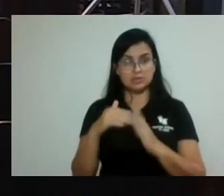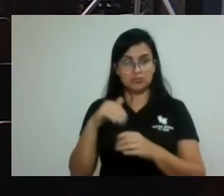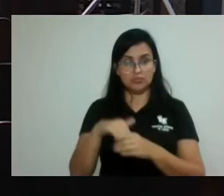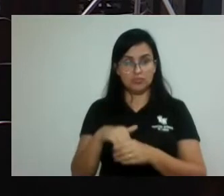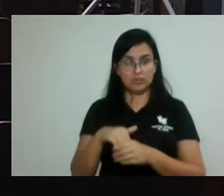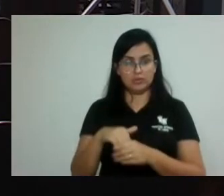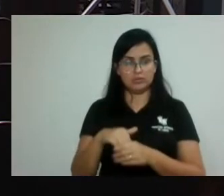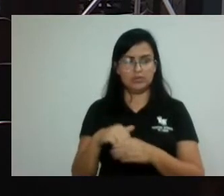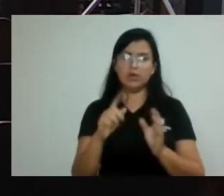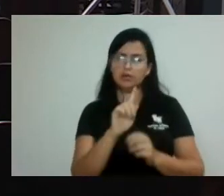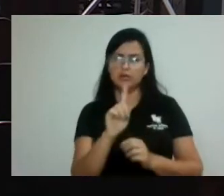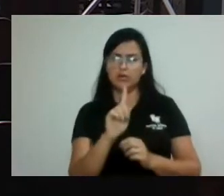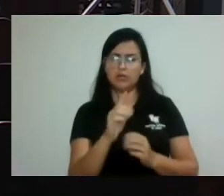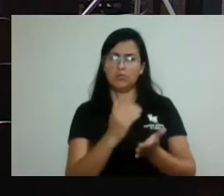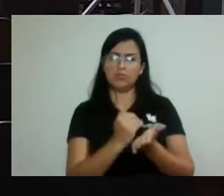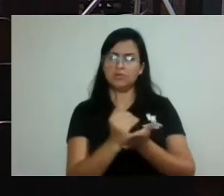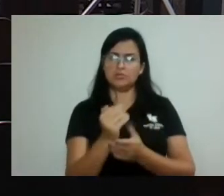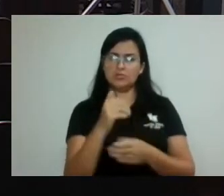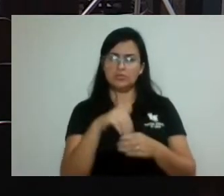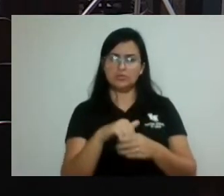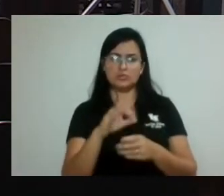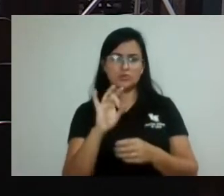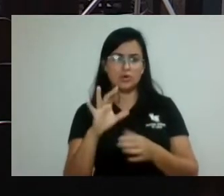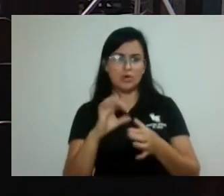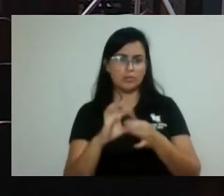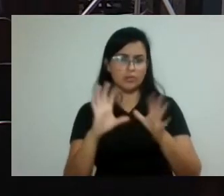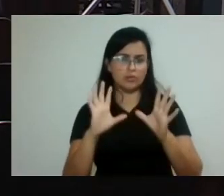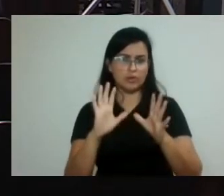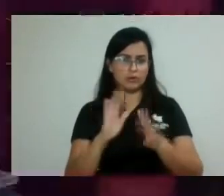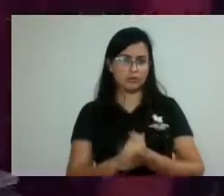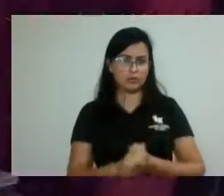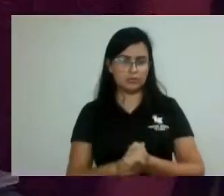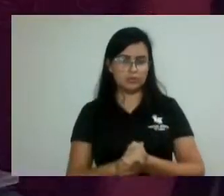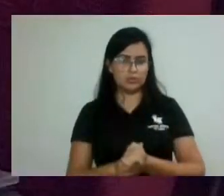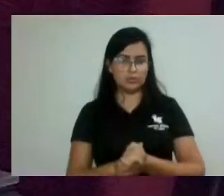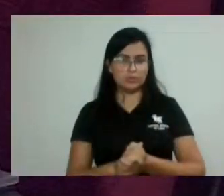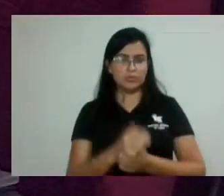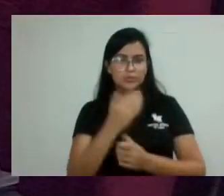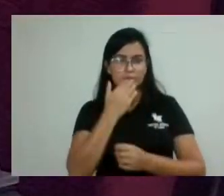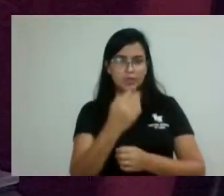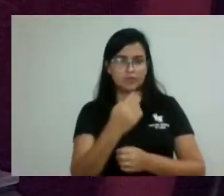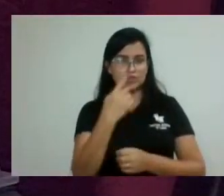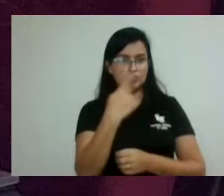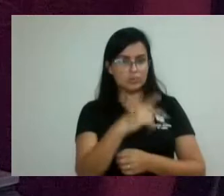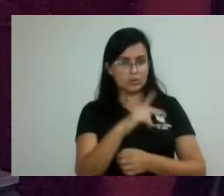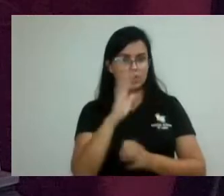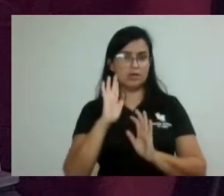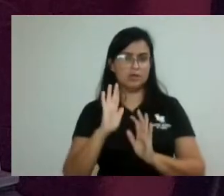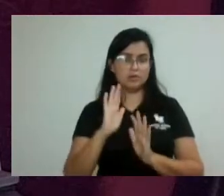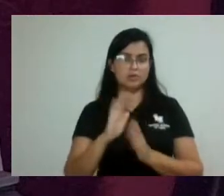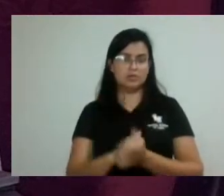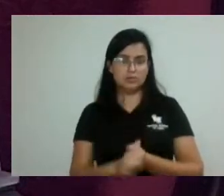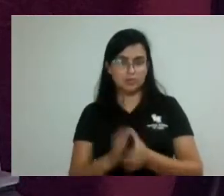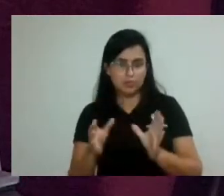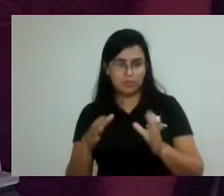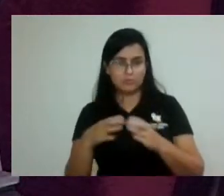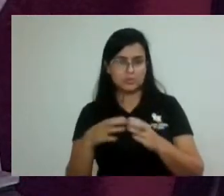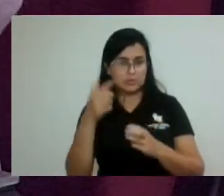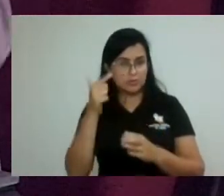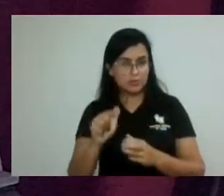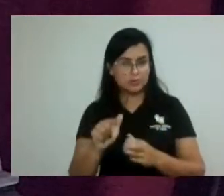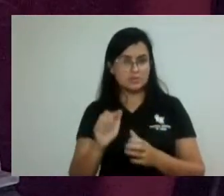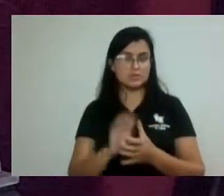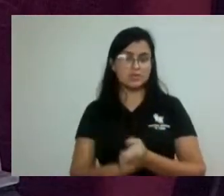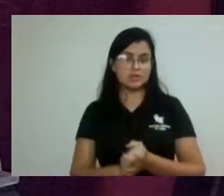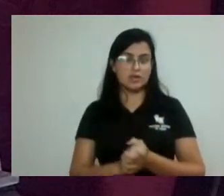somente aprovando o pedido dele para a comissão, que nós possamos votar de dois ao terceiro, ao